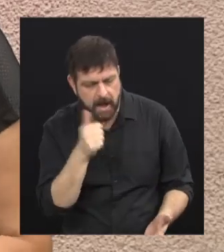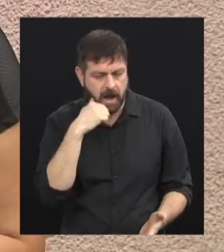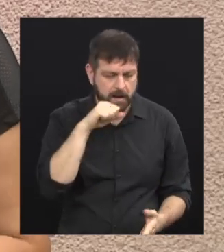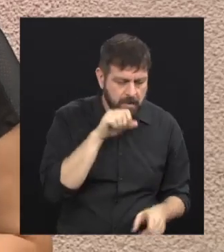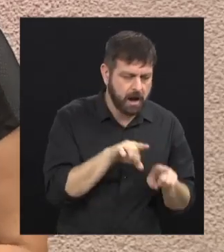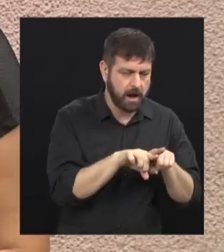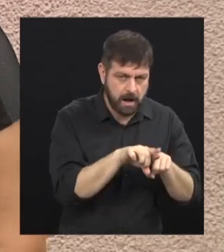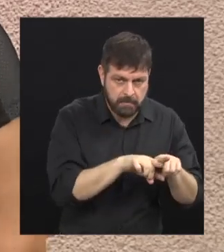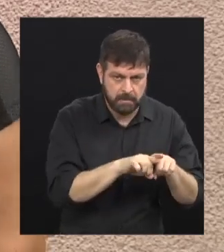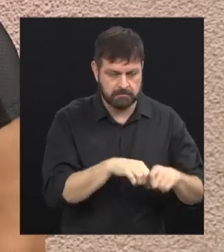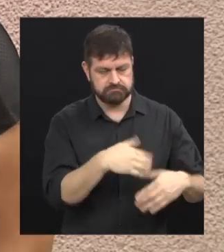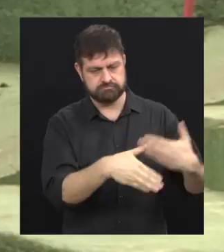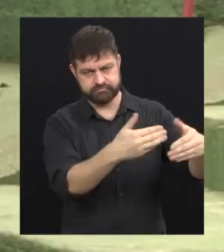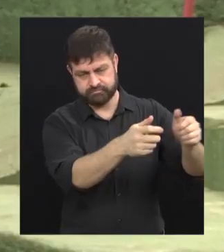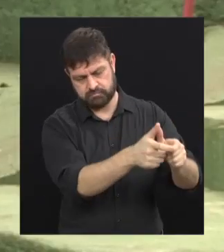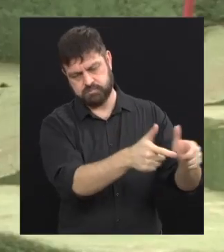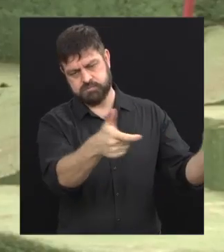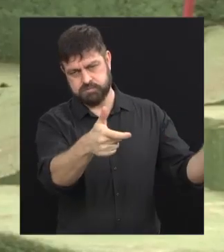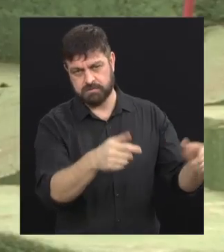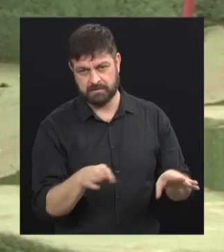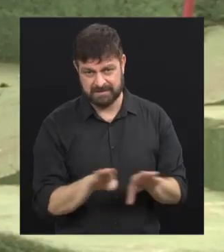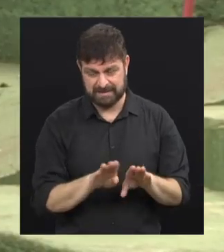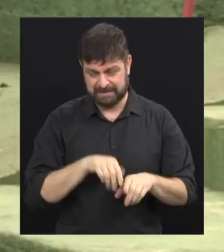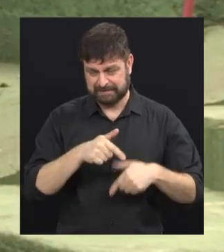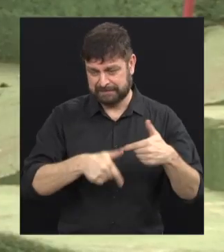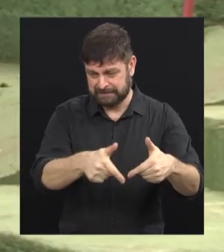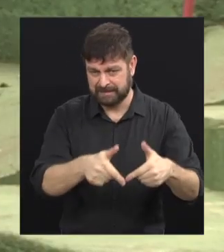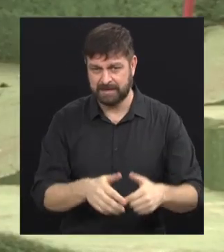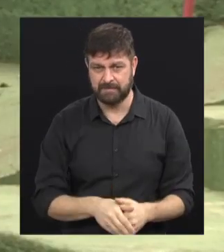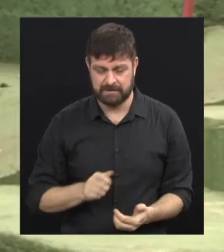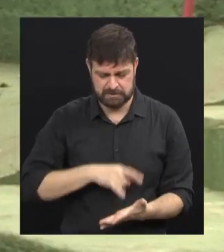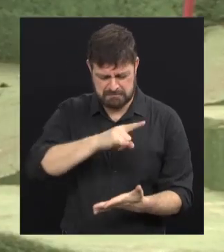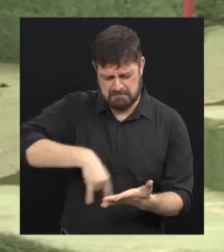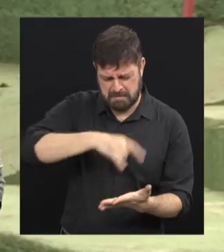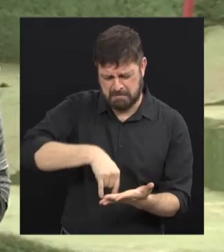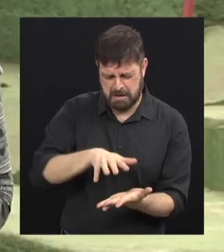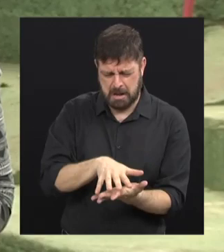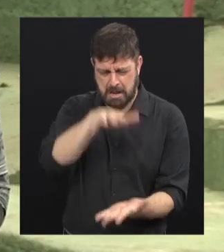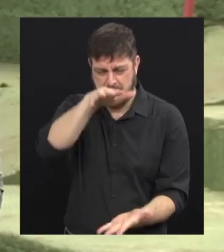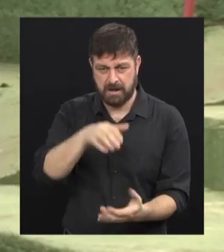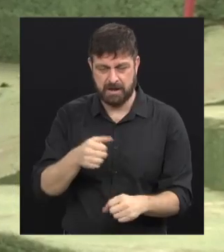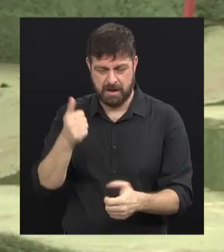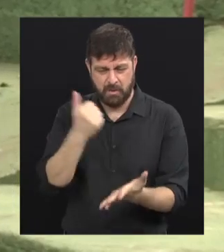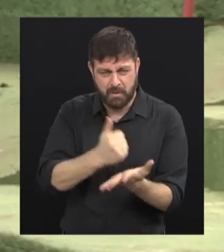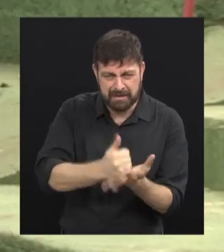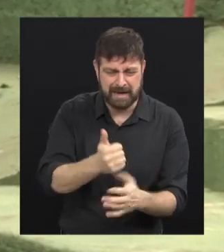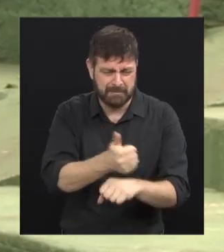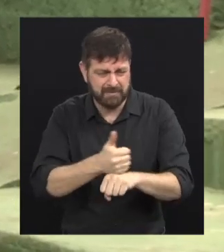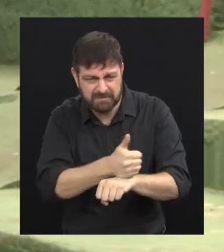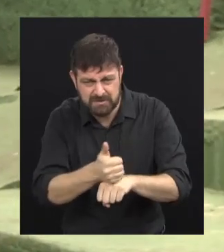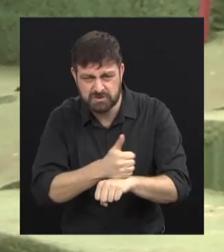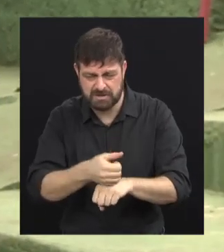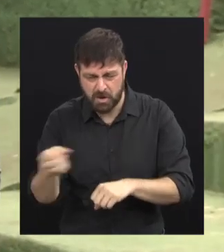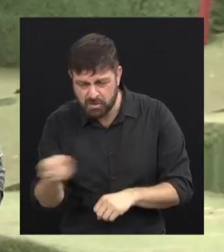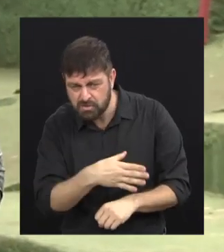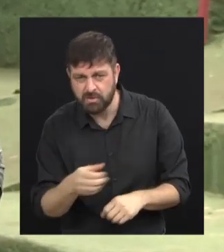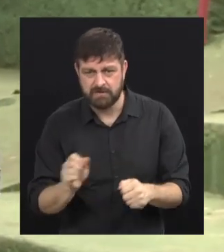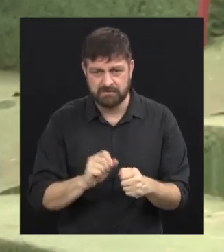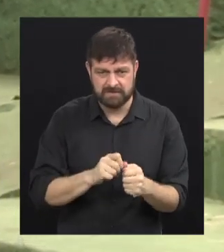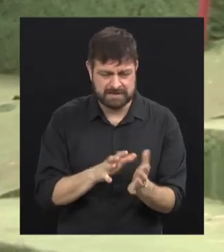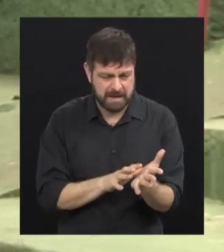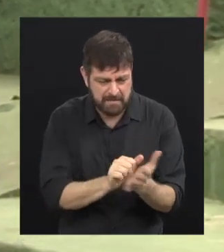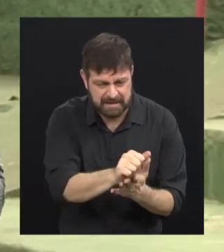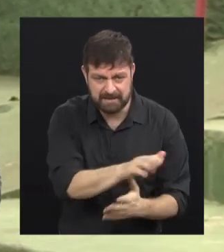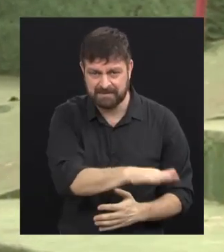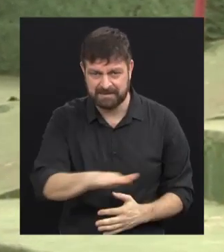irmãos e assim vai indo. E agora então tem uma longa trajetória pela frente, de papelada, de contratação de profissional, de prédio, de abrir matrícula para